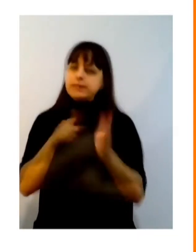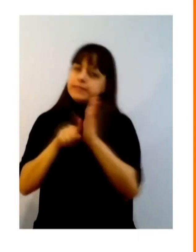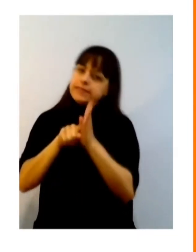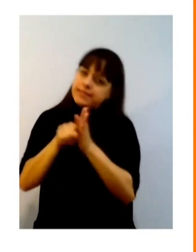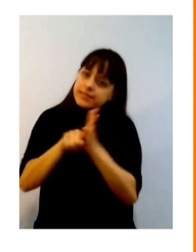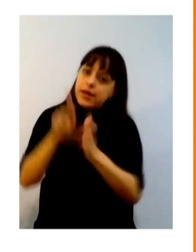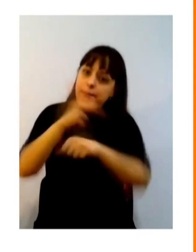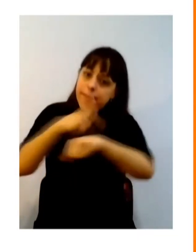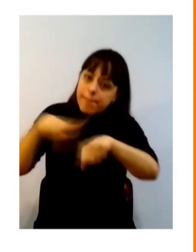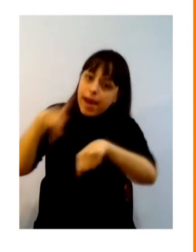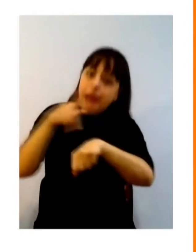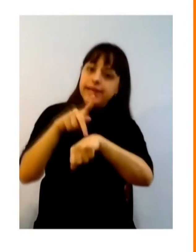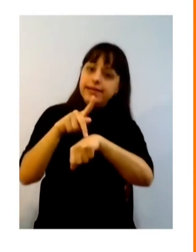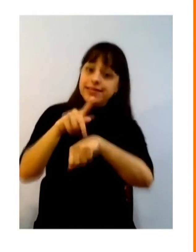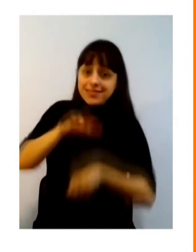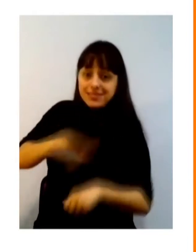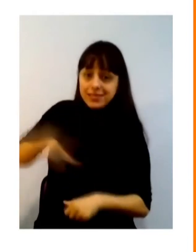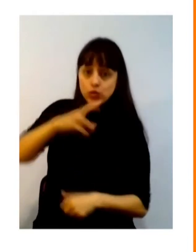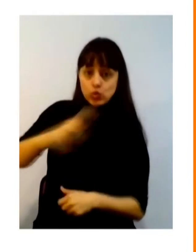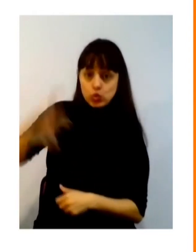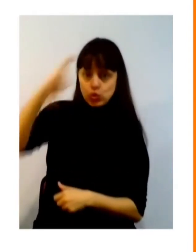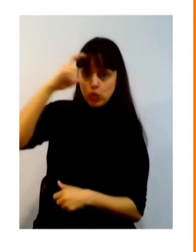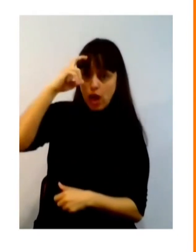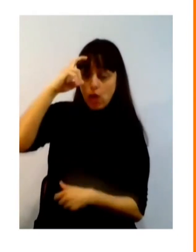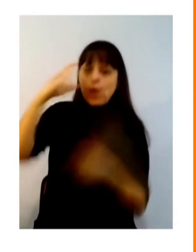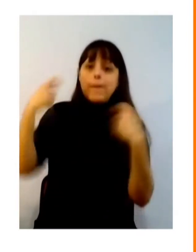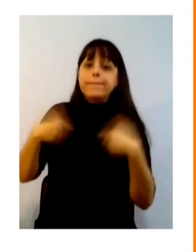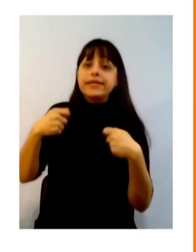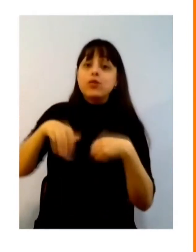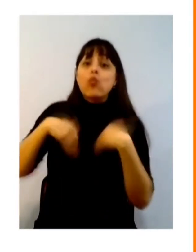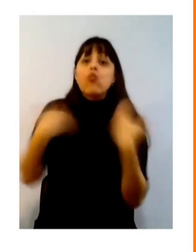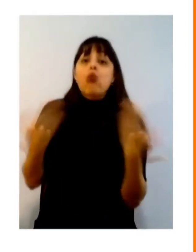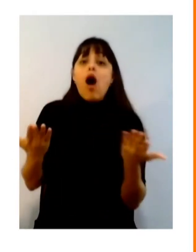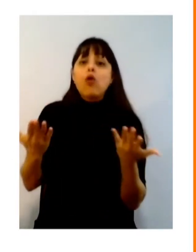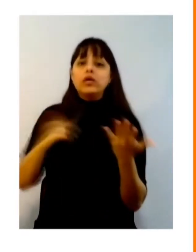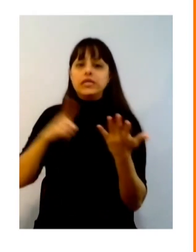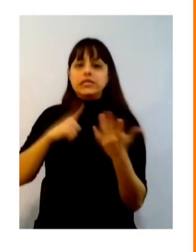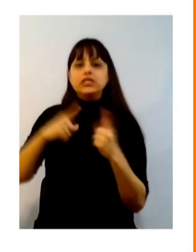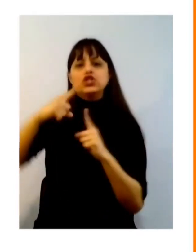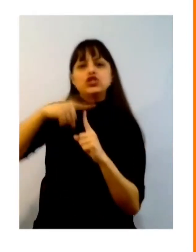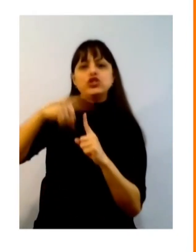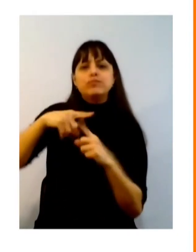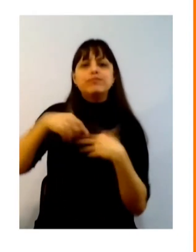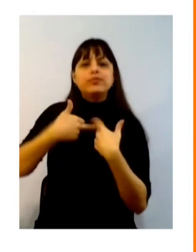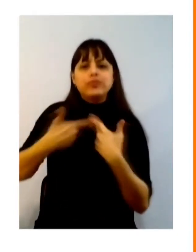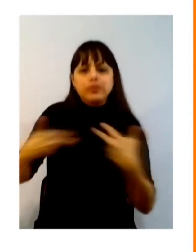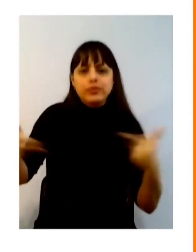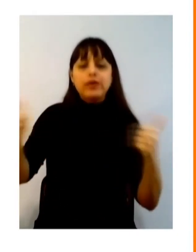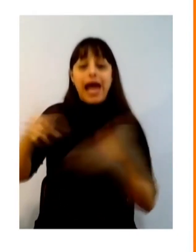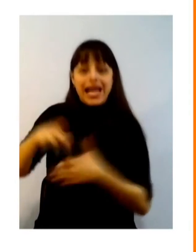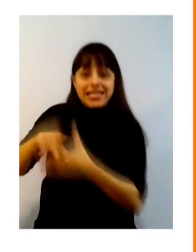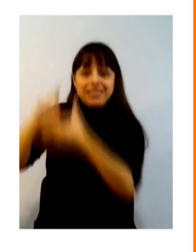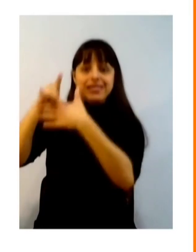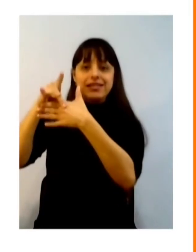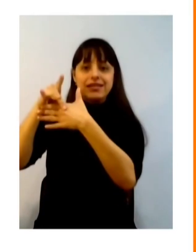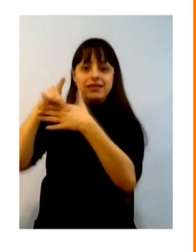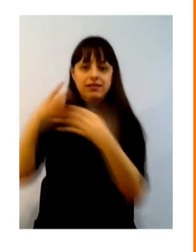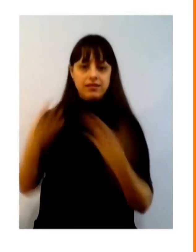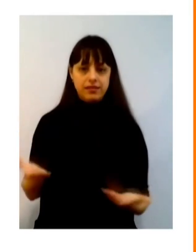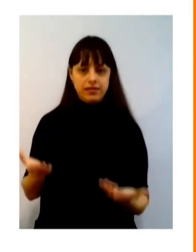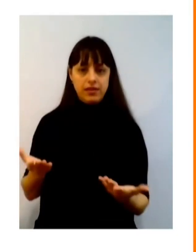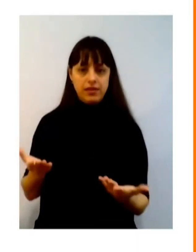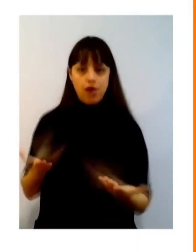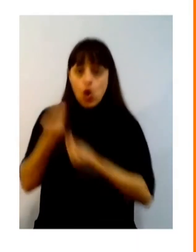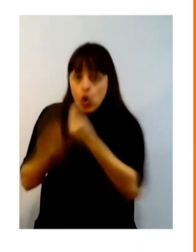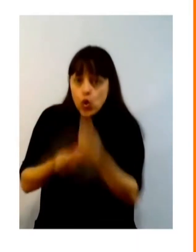sector cultural precisa? Qual é o liderazgo cultural que queremos ver? Qual é o prototipo de esse liderazgo? Qual são os